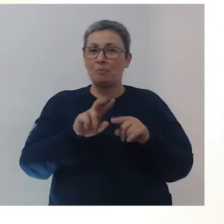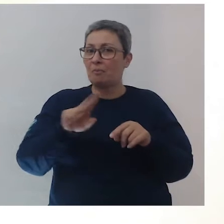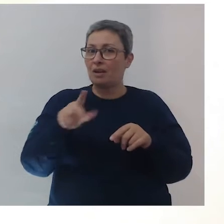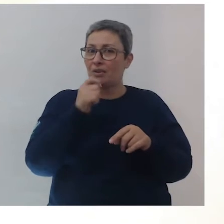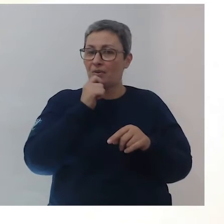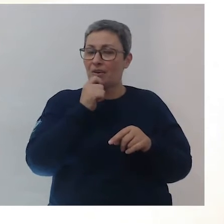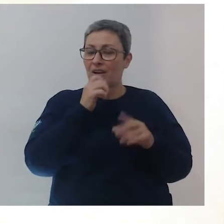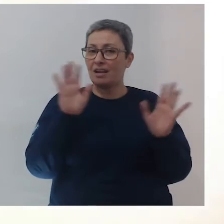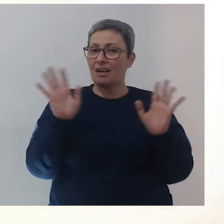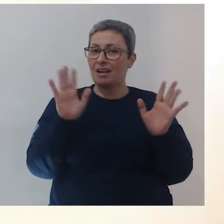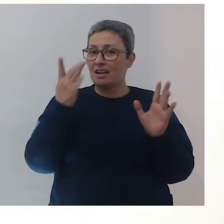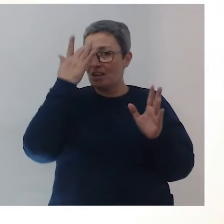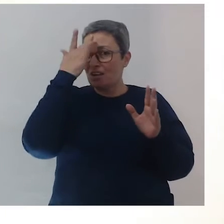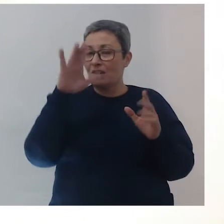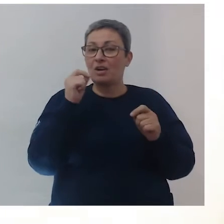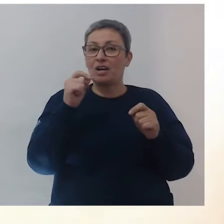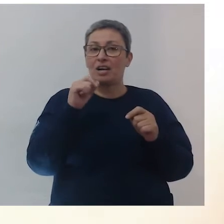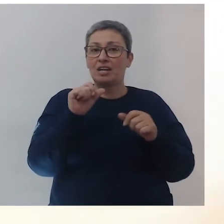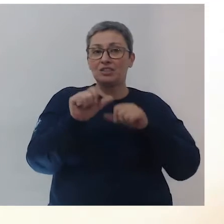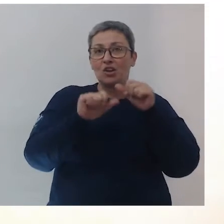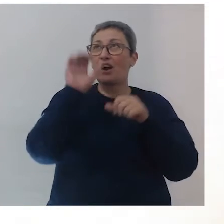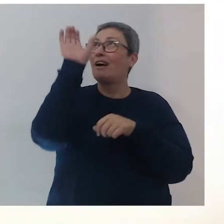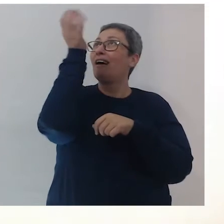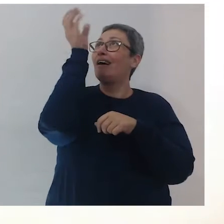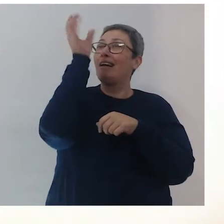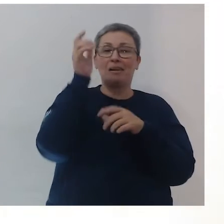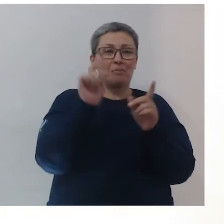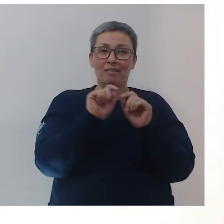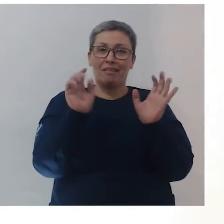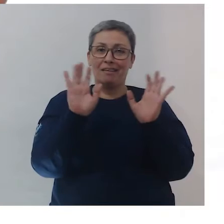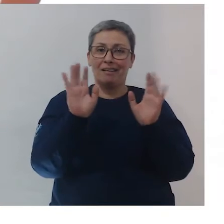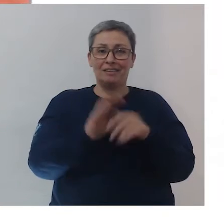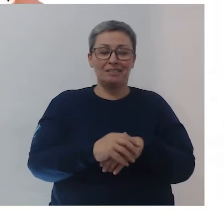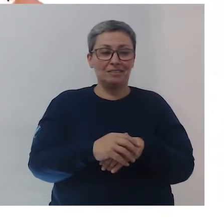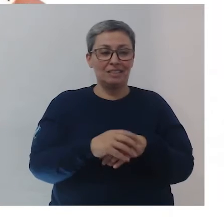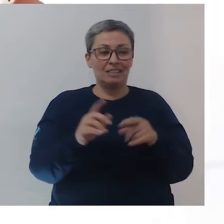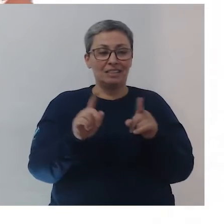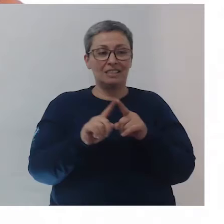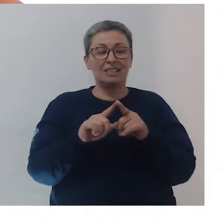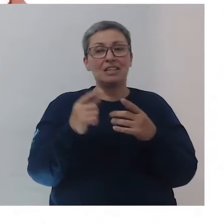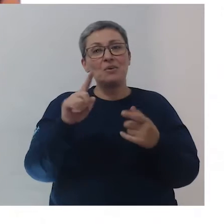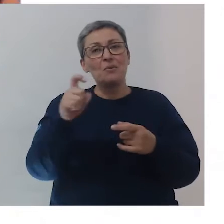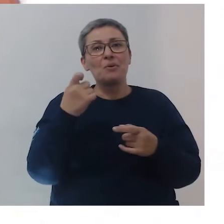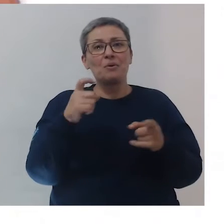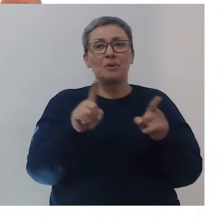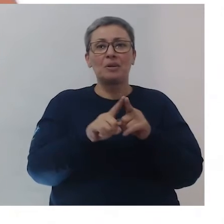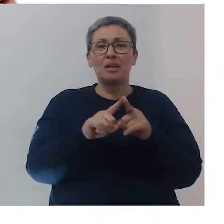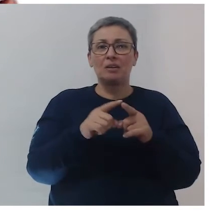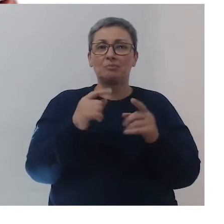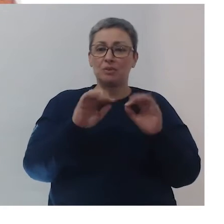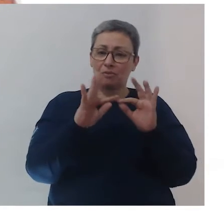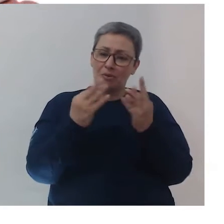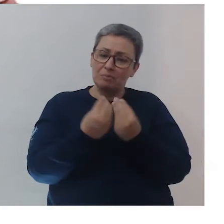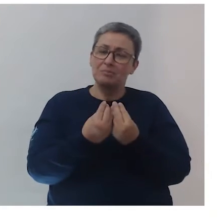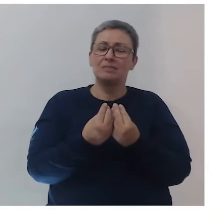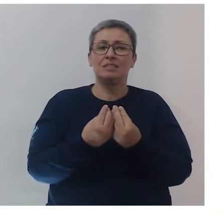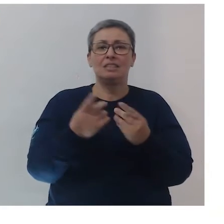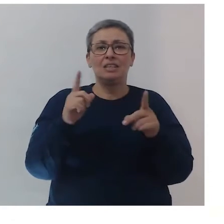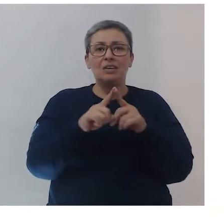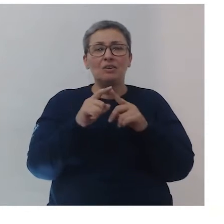Só não sei trocar lá, pra dar comigo, não é comigo não. Eu vejo a família, né?